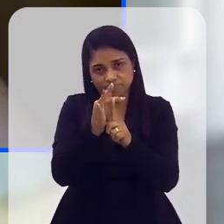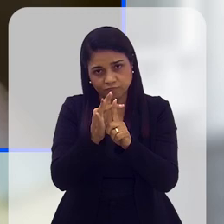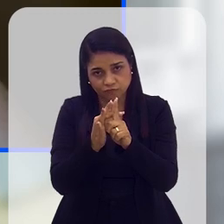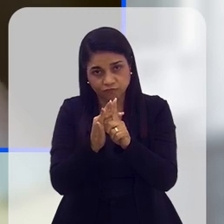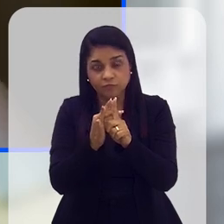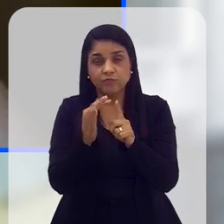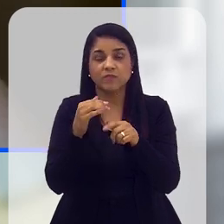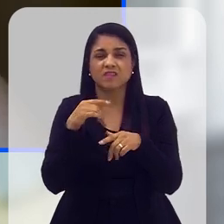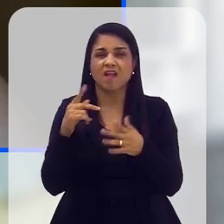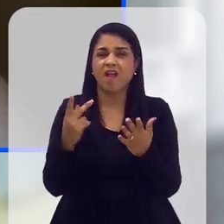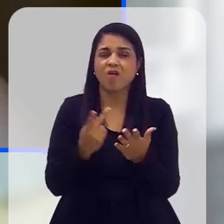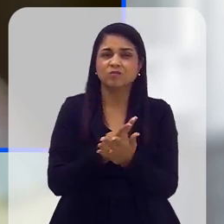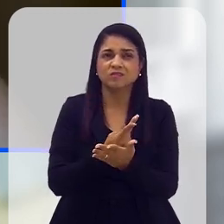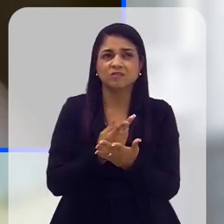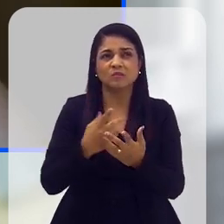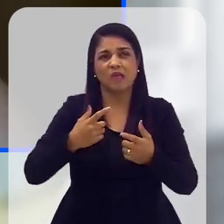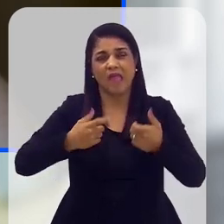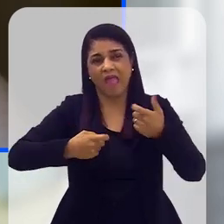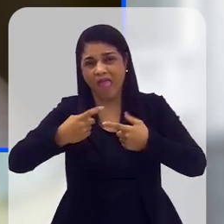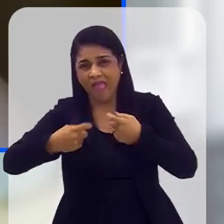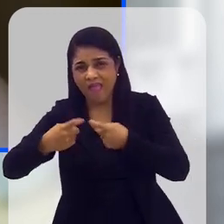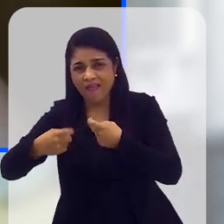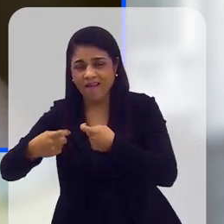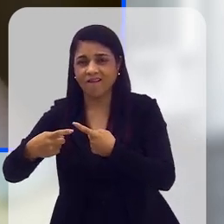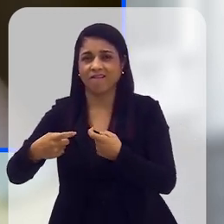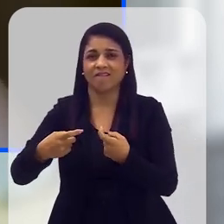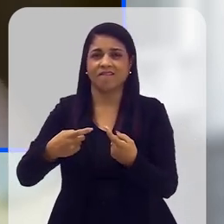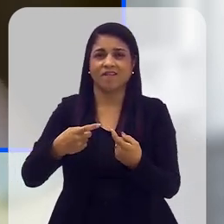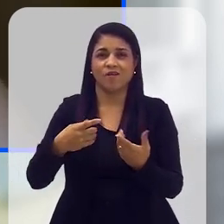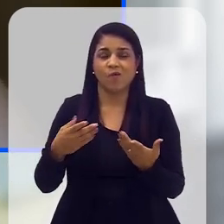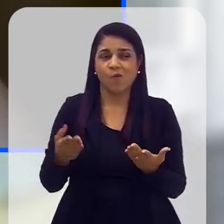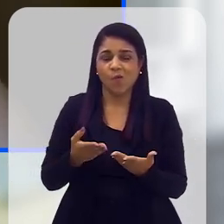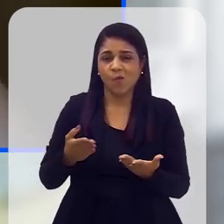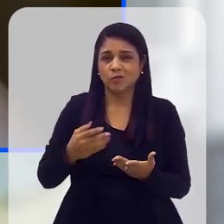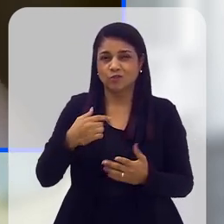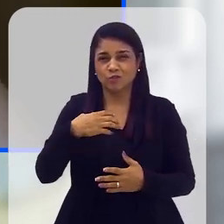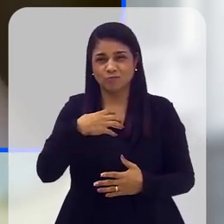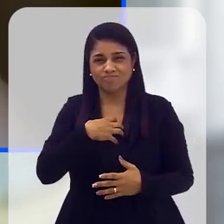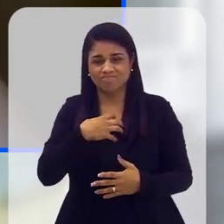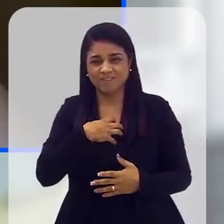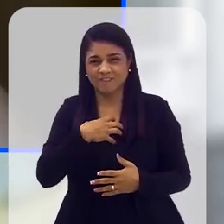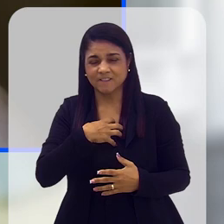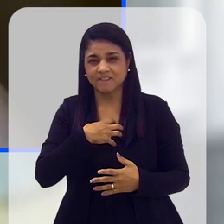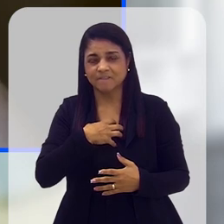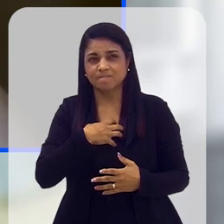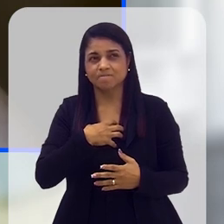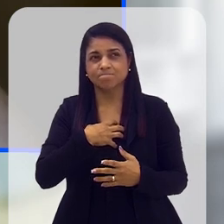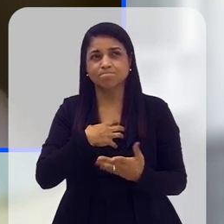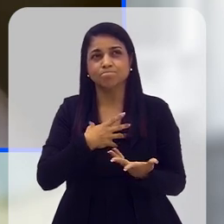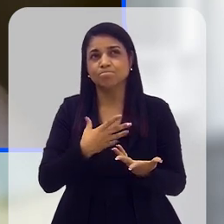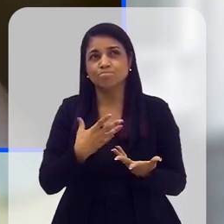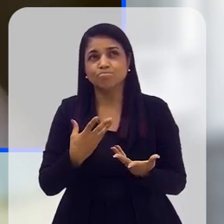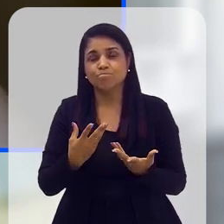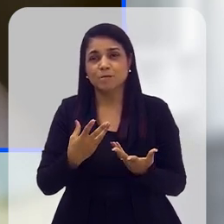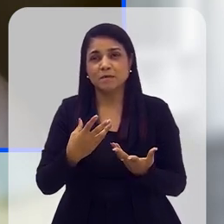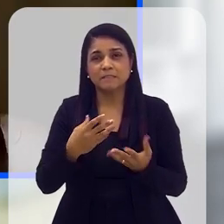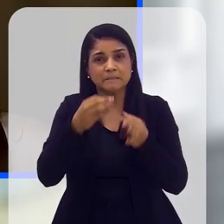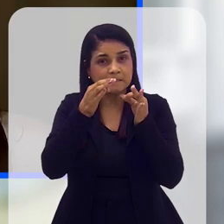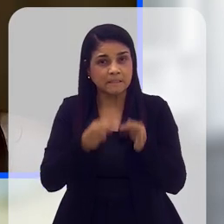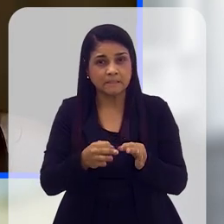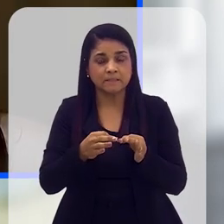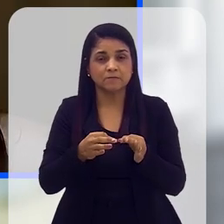até pelos últimos acontecimentos, até de guerra, né? Eu hoje sou um pouco mais cética do que era alguns anos atrás,